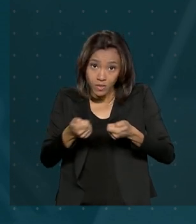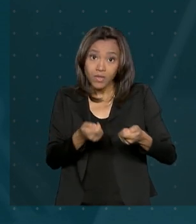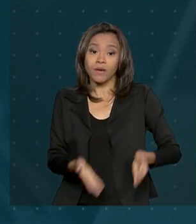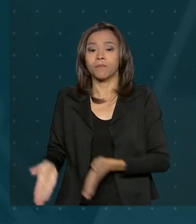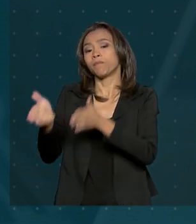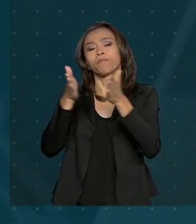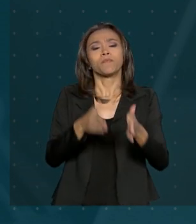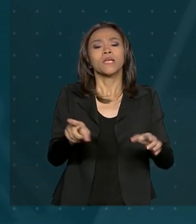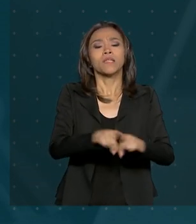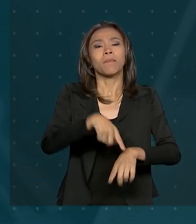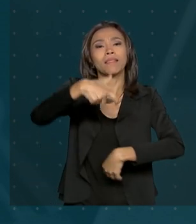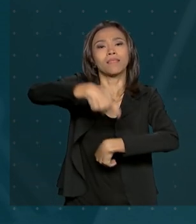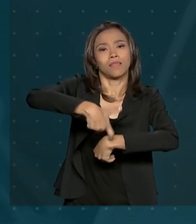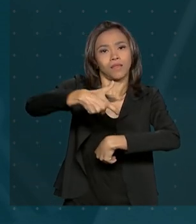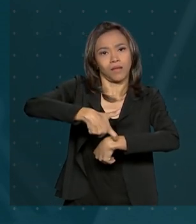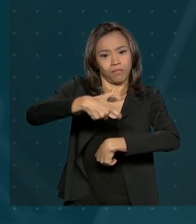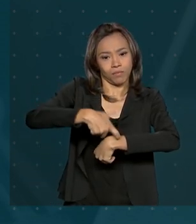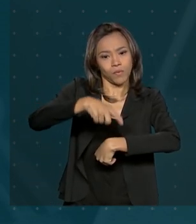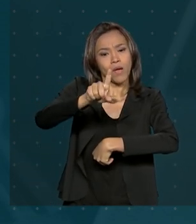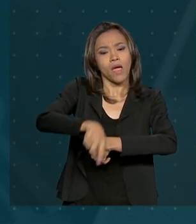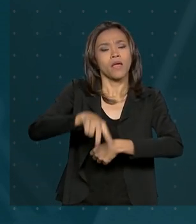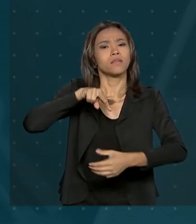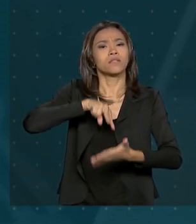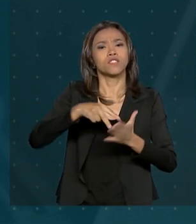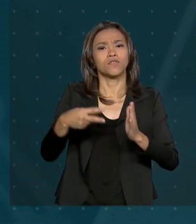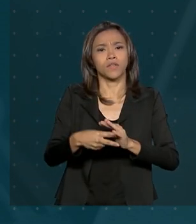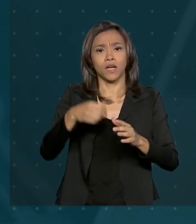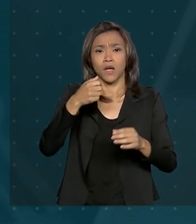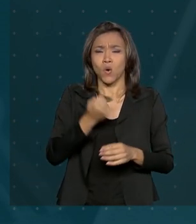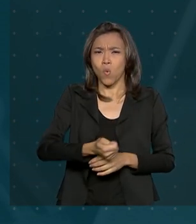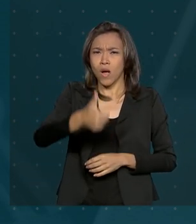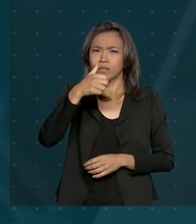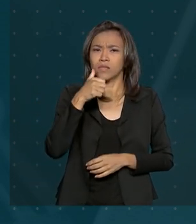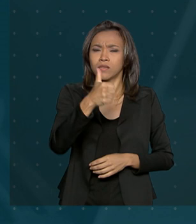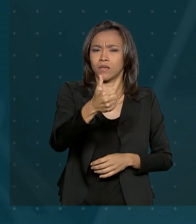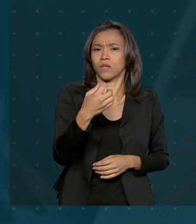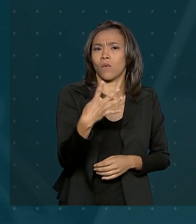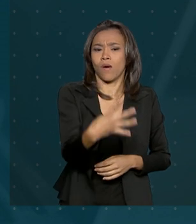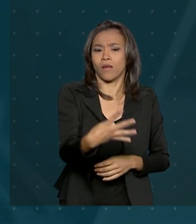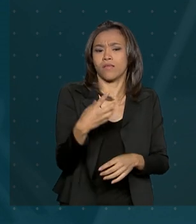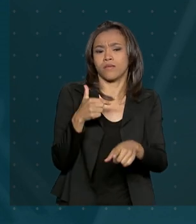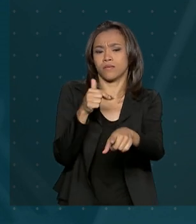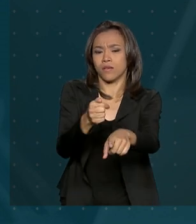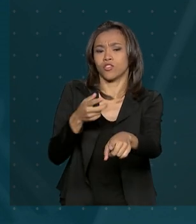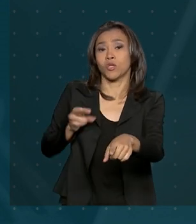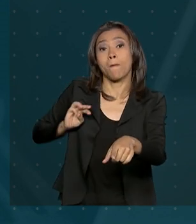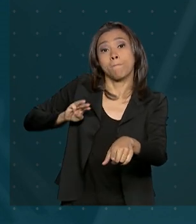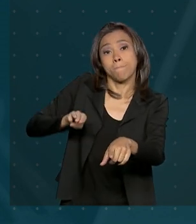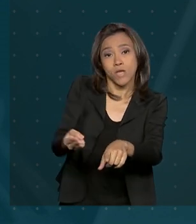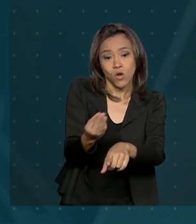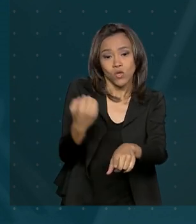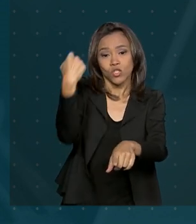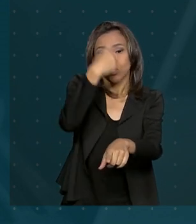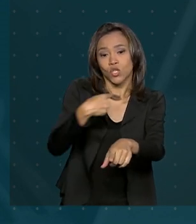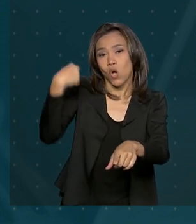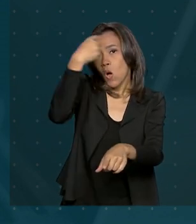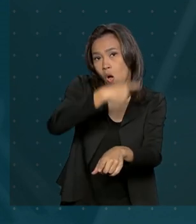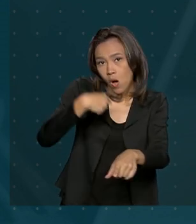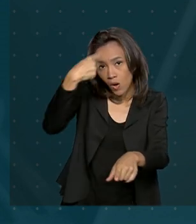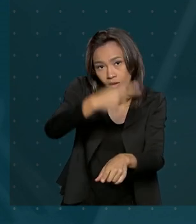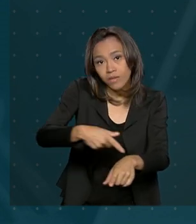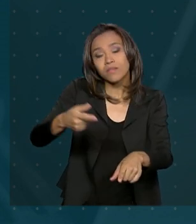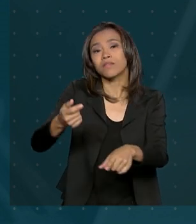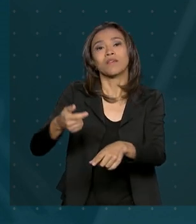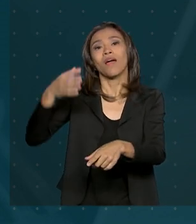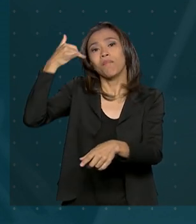também economiza tempo. A estimativa é que quase 147 milhões de horas por ano deixam de ser